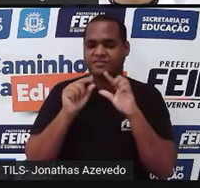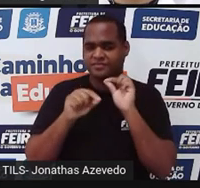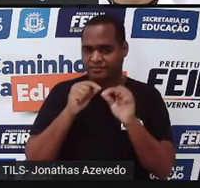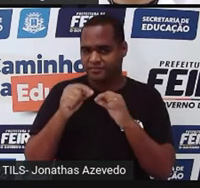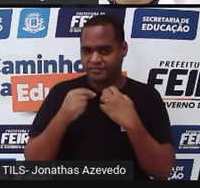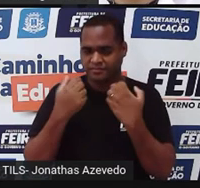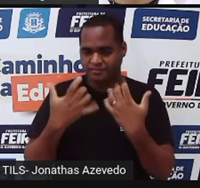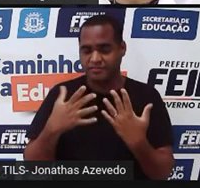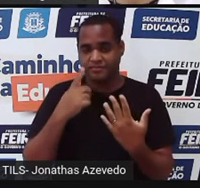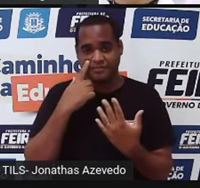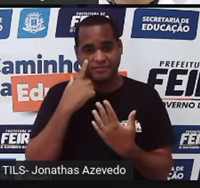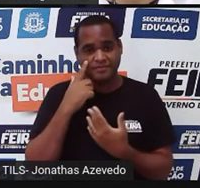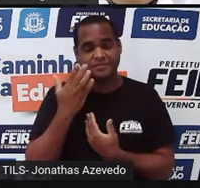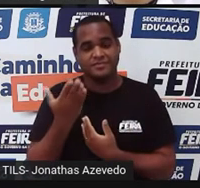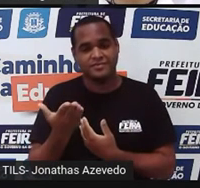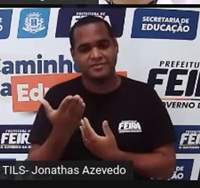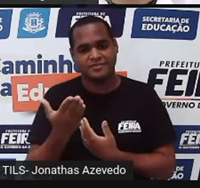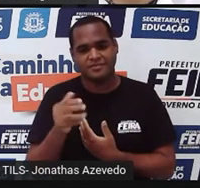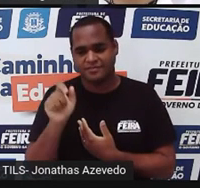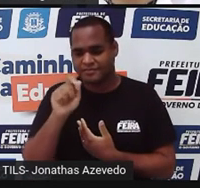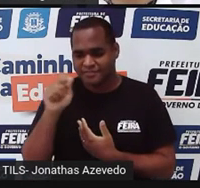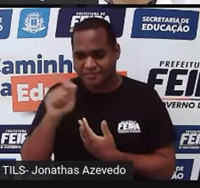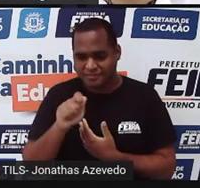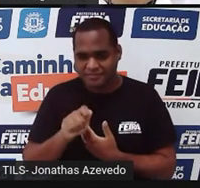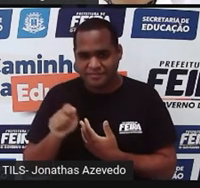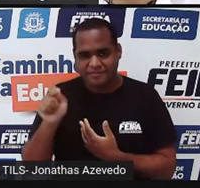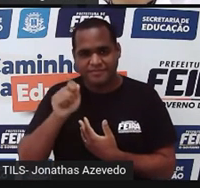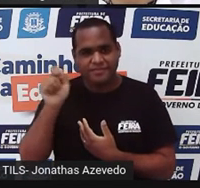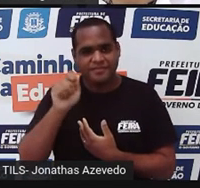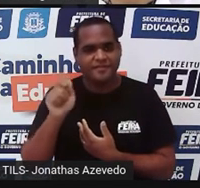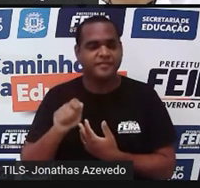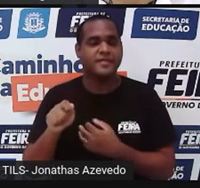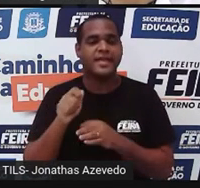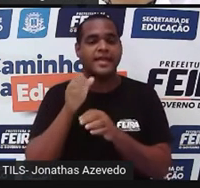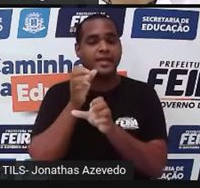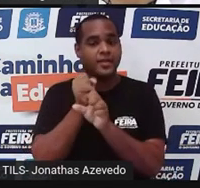retângulozinho de baixo ali, ó. Para a gente começar a calcular a área dele.